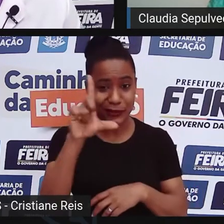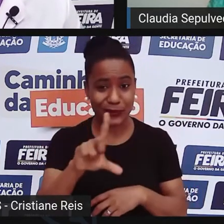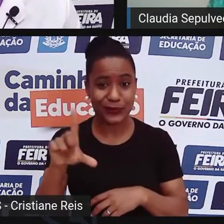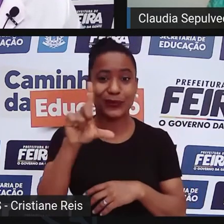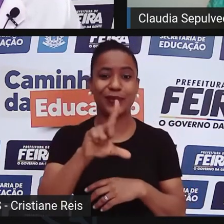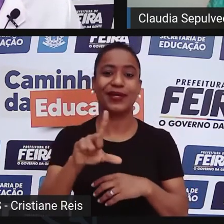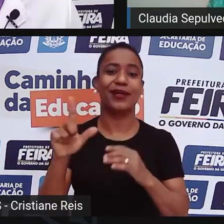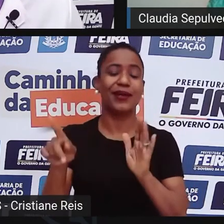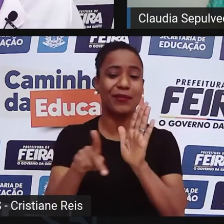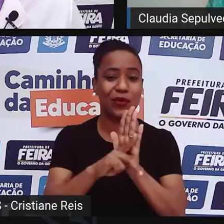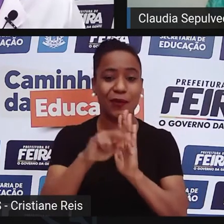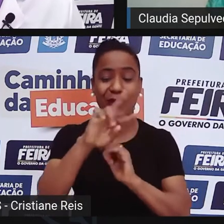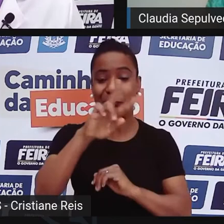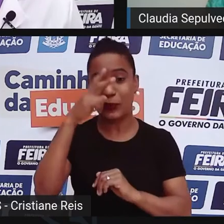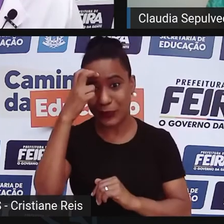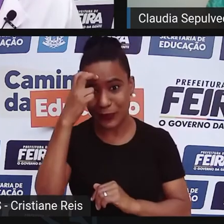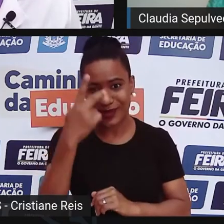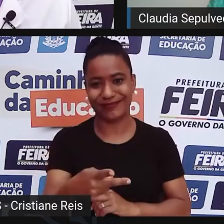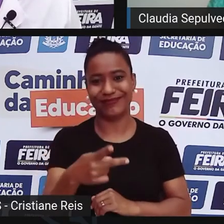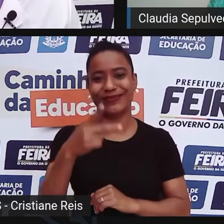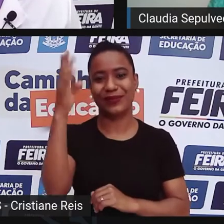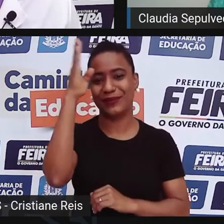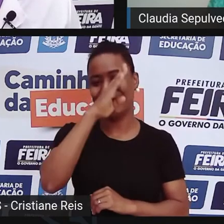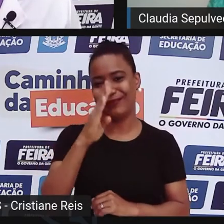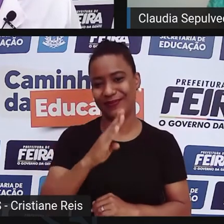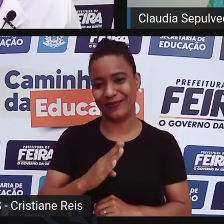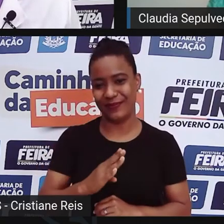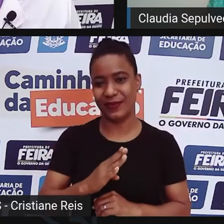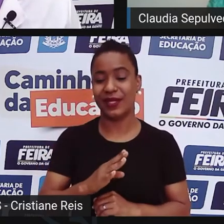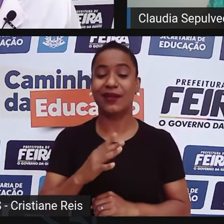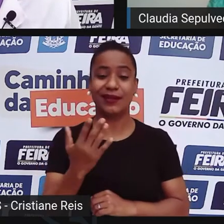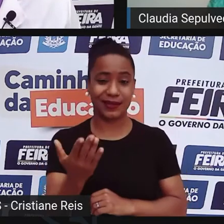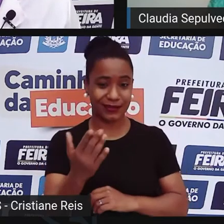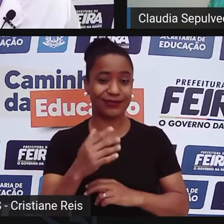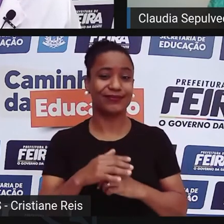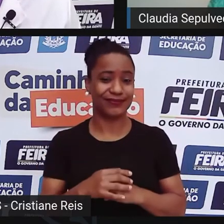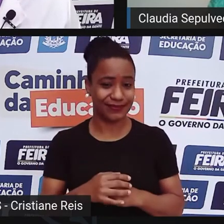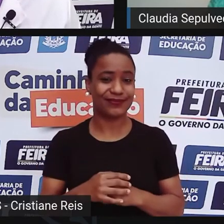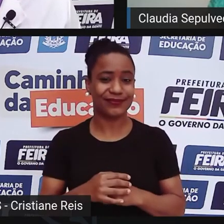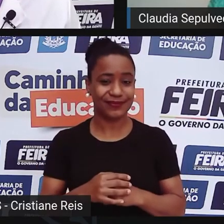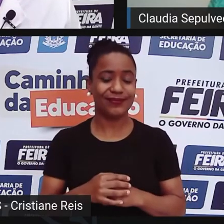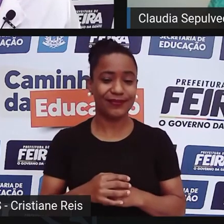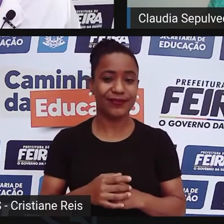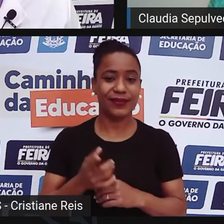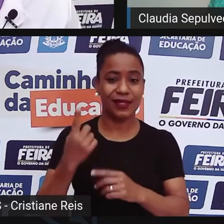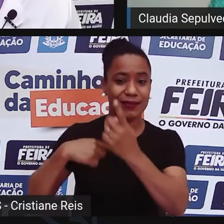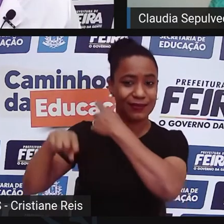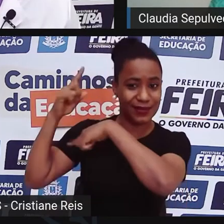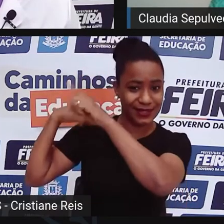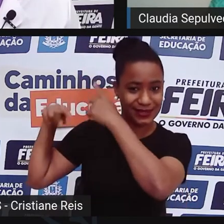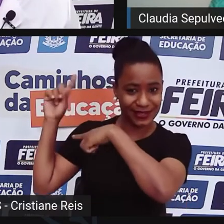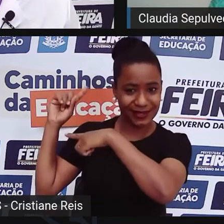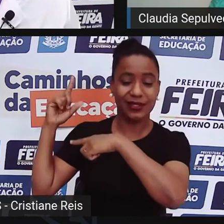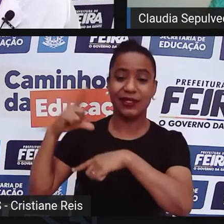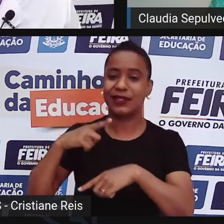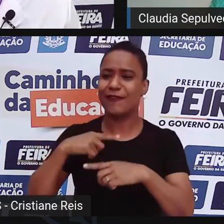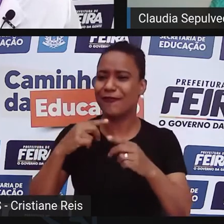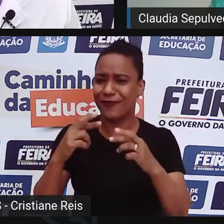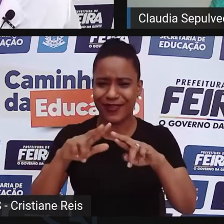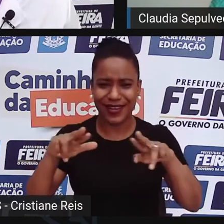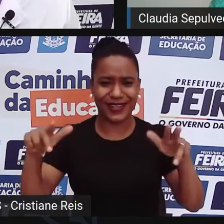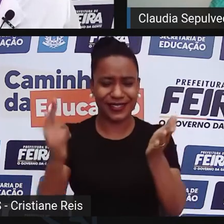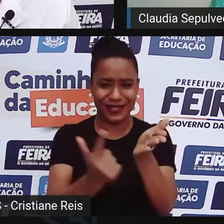cultura de um povo? Então, naquele momento, inclusive, nós tínhamos obras, são obras clássicas que a gente lê como